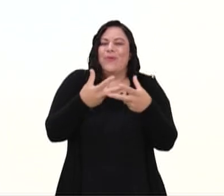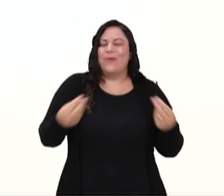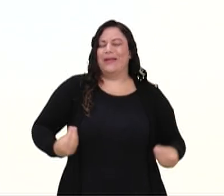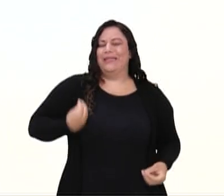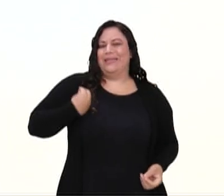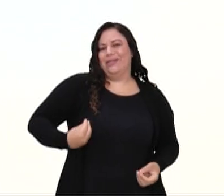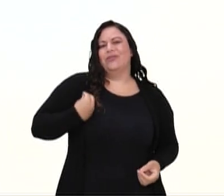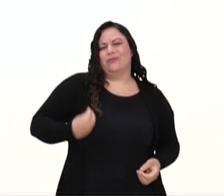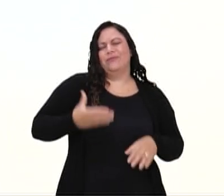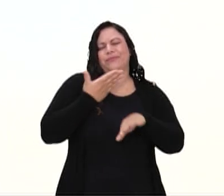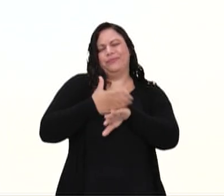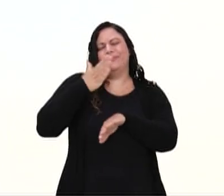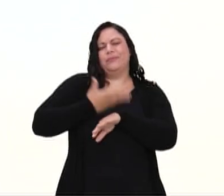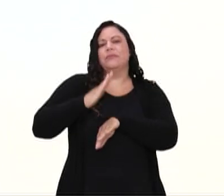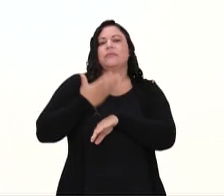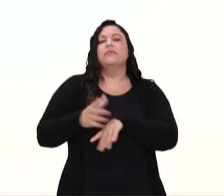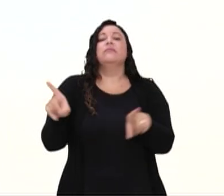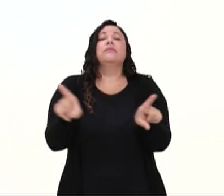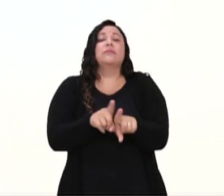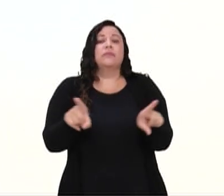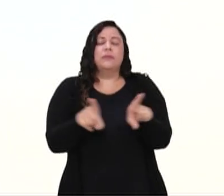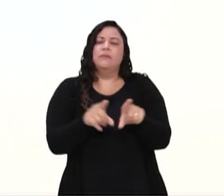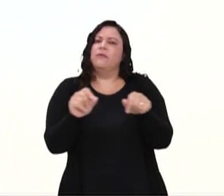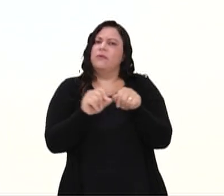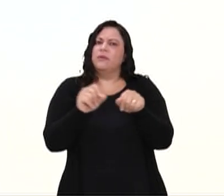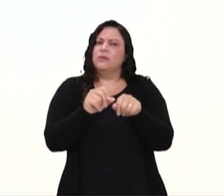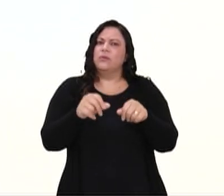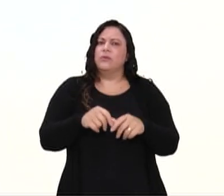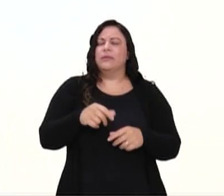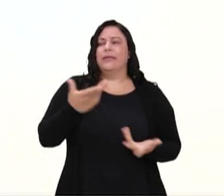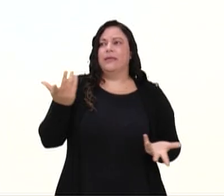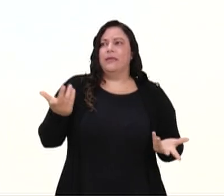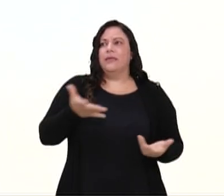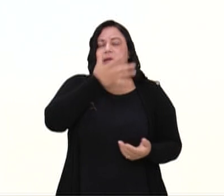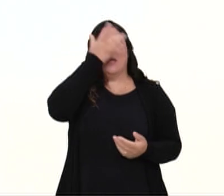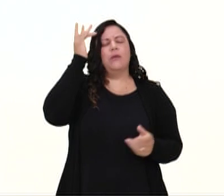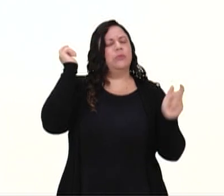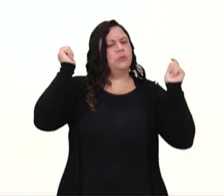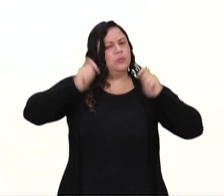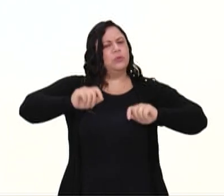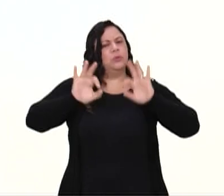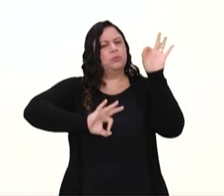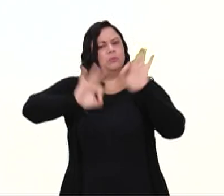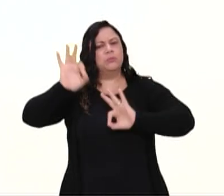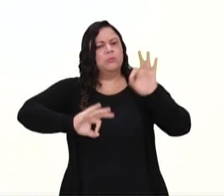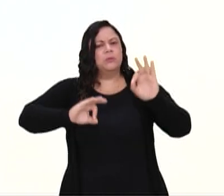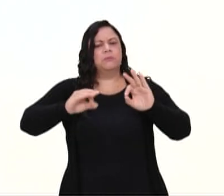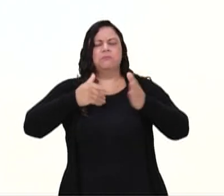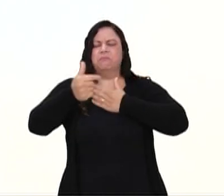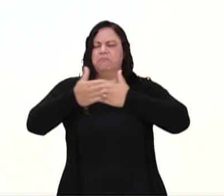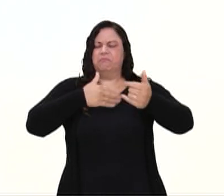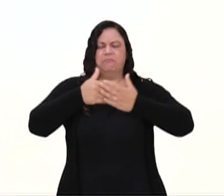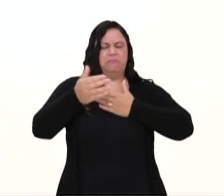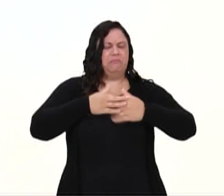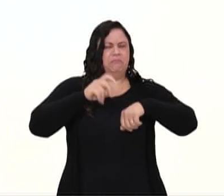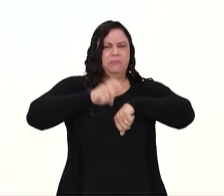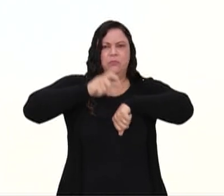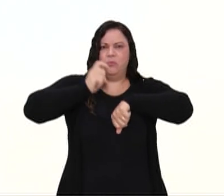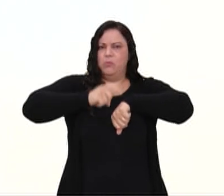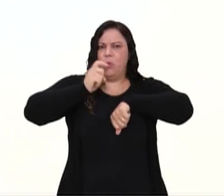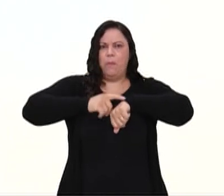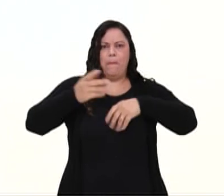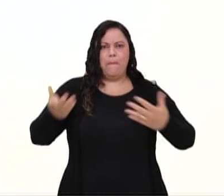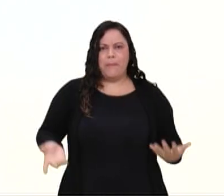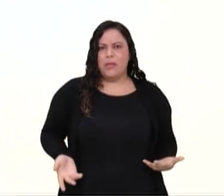pratica, é também fazer com que a pessoa esteja preparada para qualquer contingência do seu dia a dia. Então, ele não